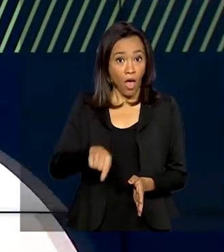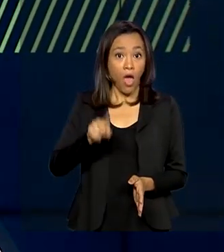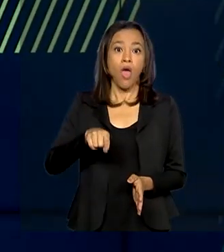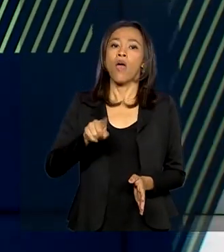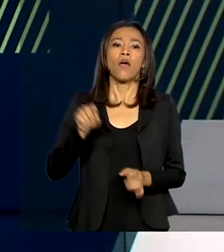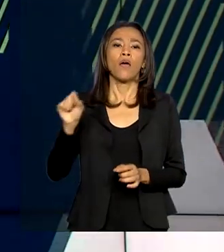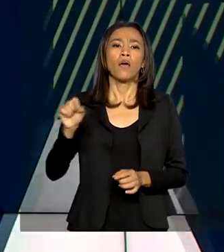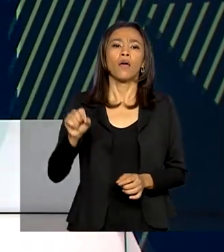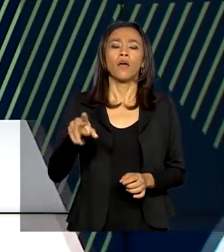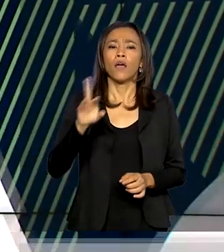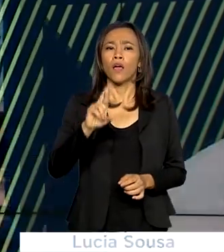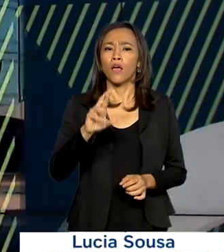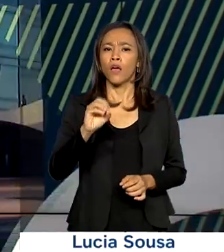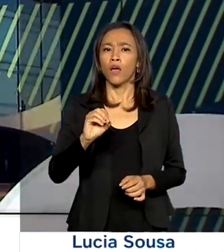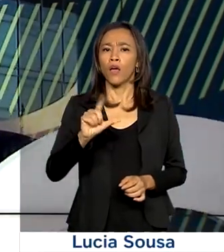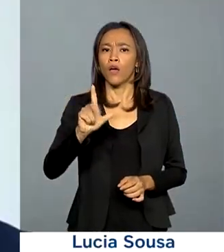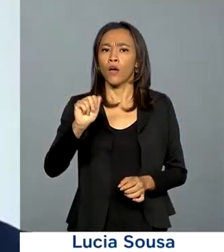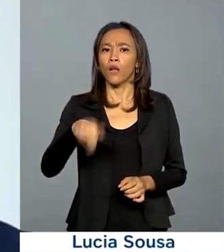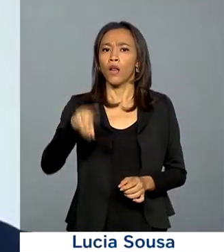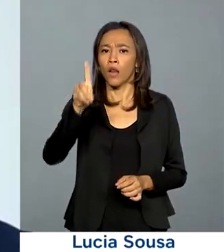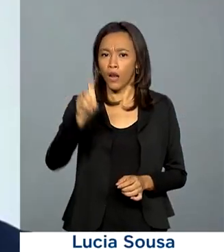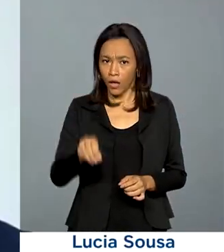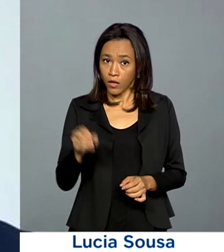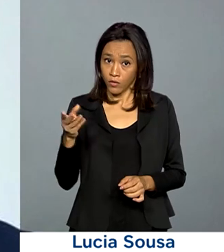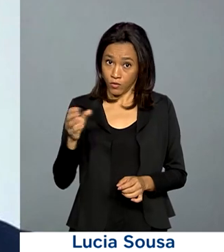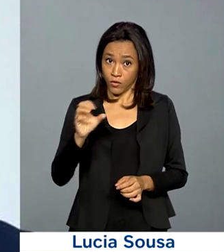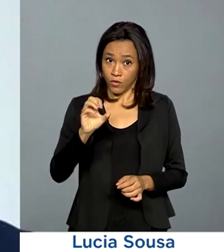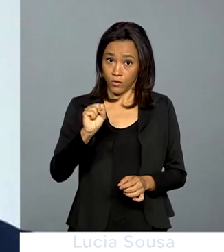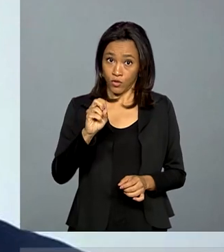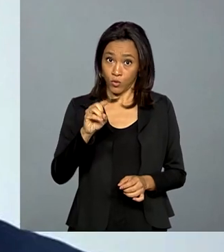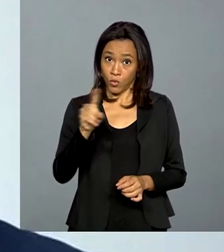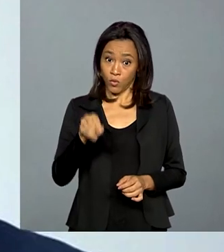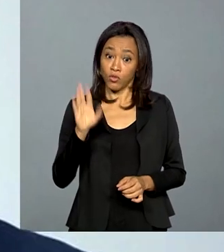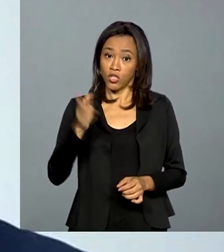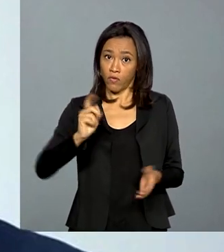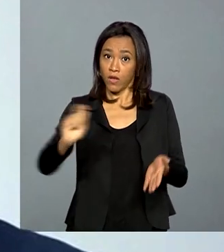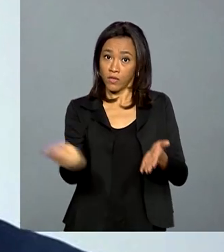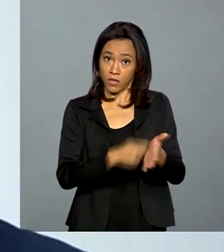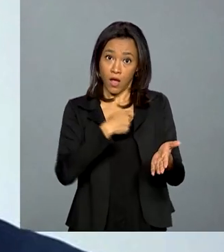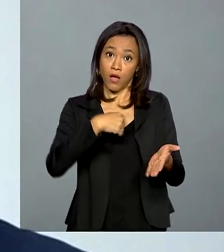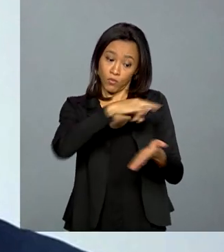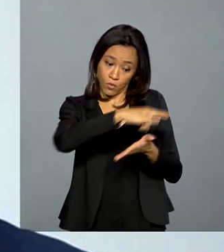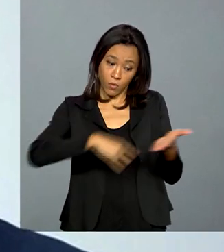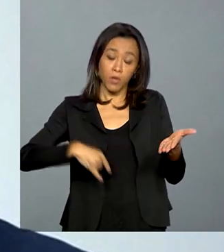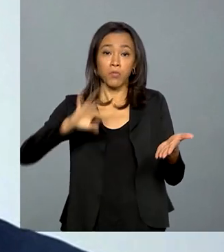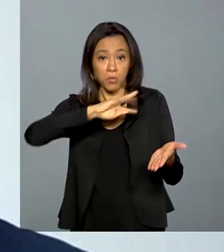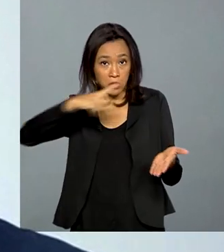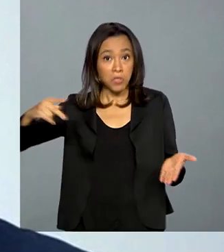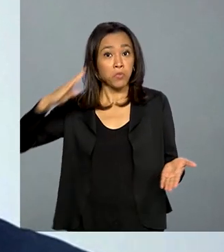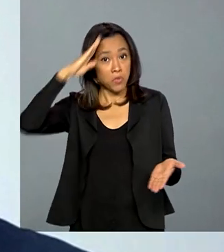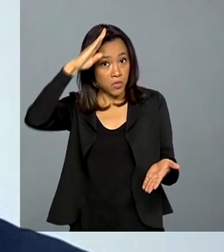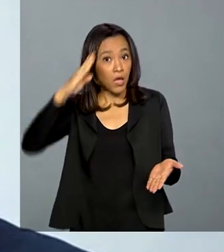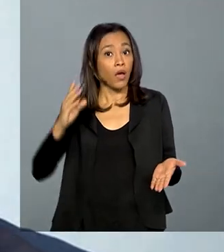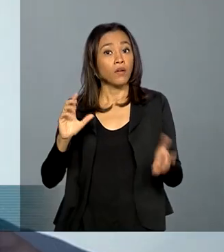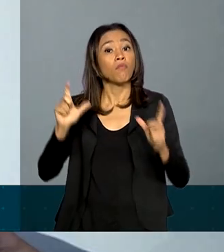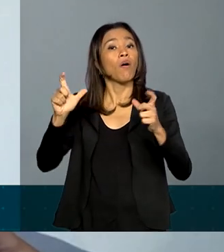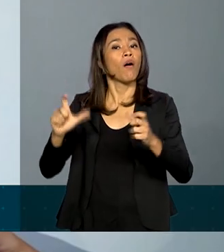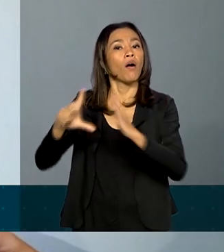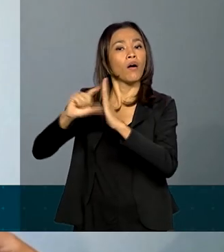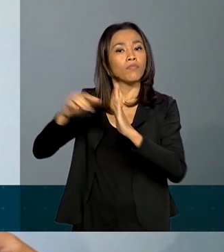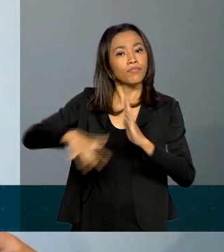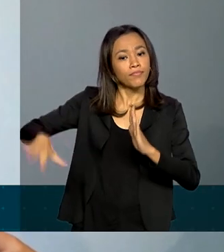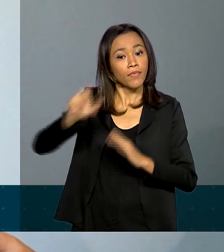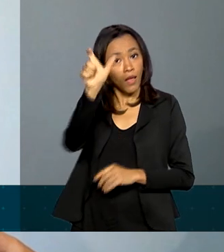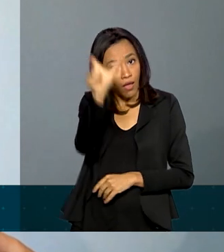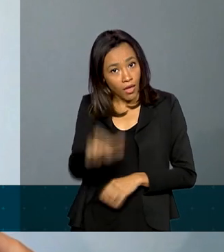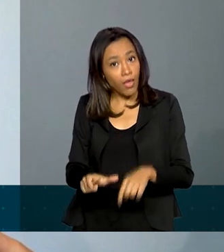de Souza. O termo de posse foi assinado pelo presidente Jair Bolsonaro na manhã de hoje no Palácio do Planalto. Rolando Alexandre